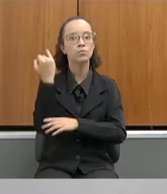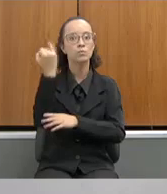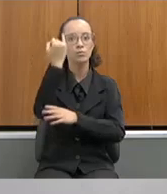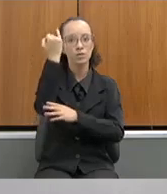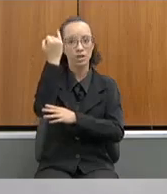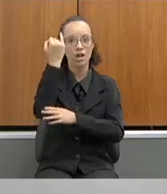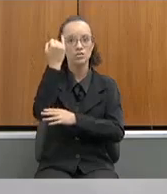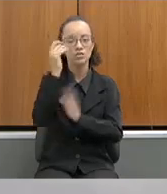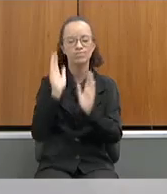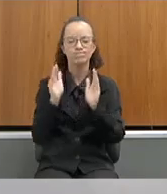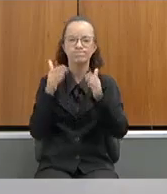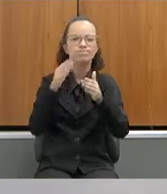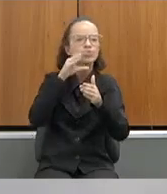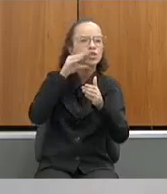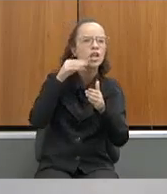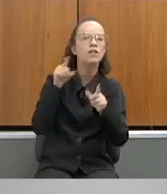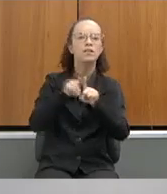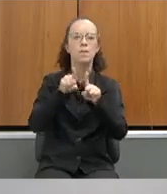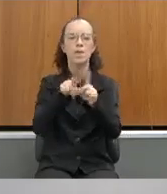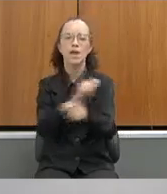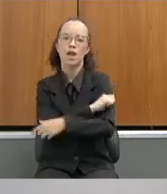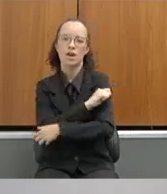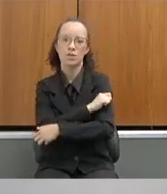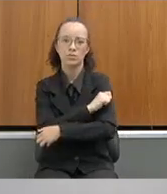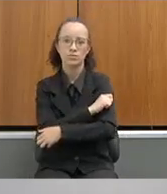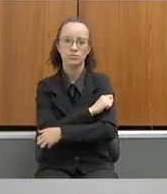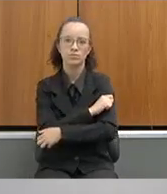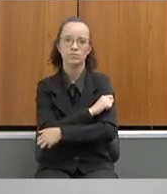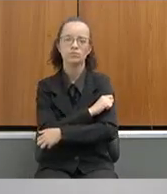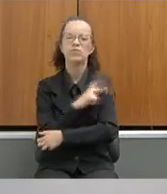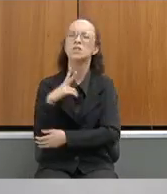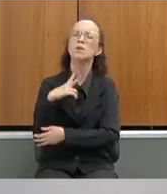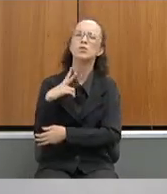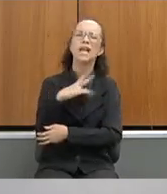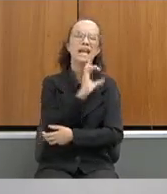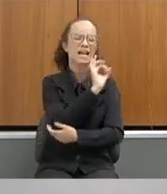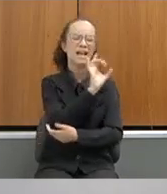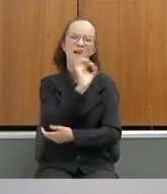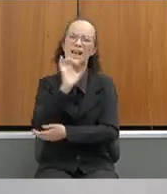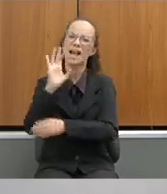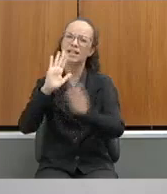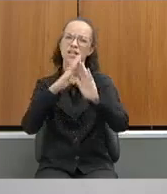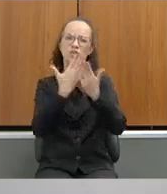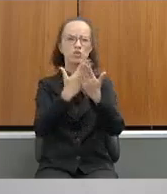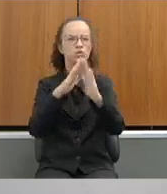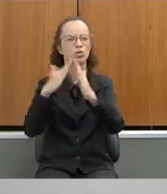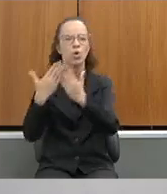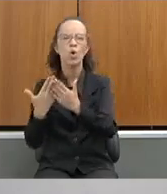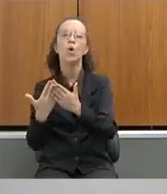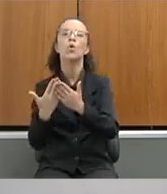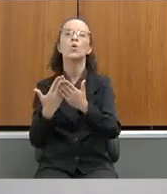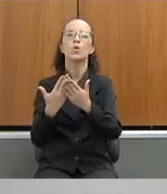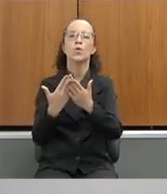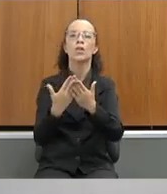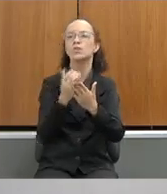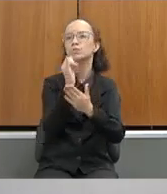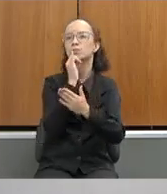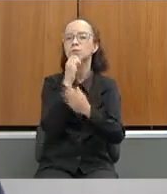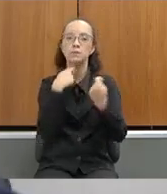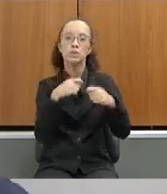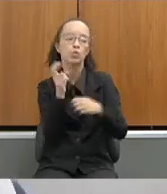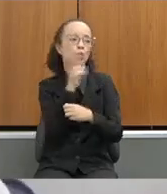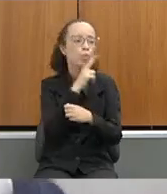aos servidores, aos alunos, e particularmente a cada escola, quando tem um custeio emergencial,